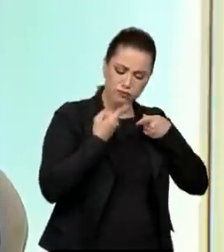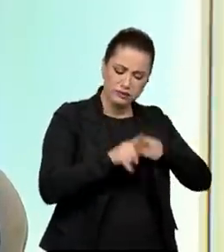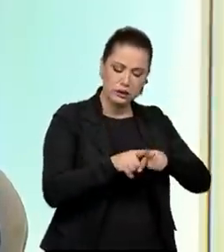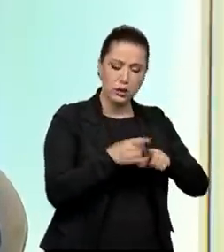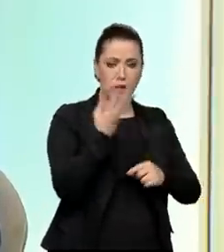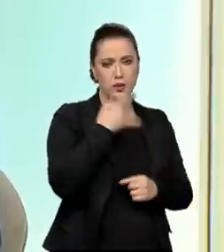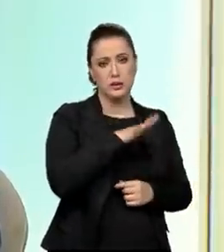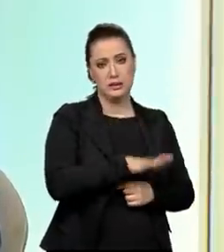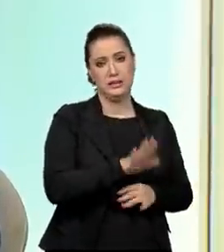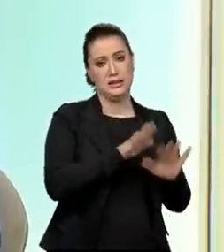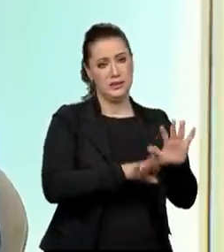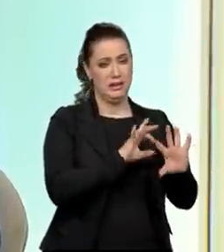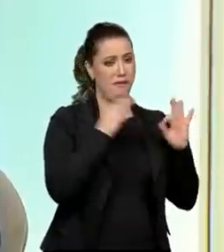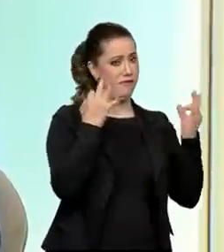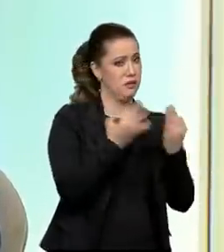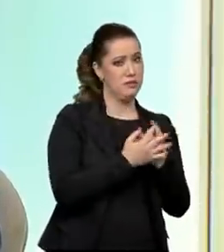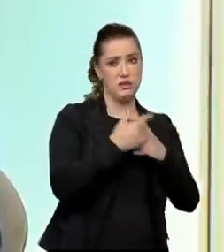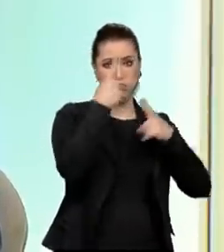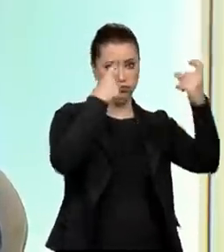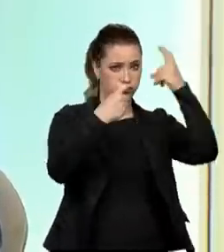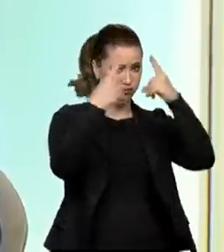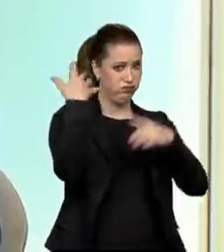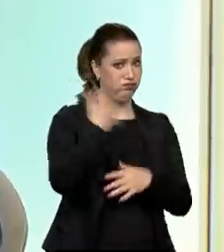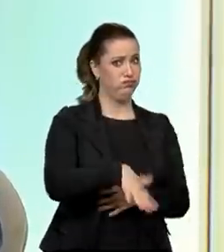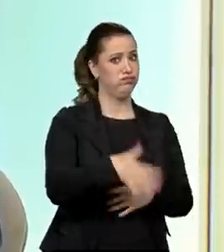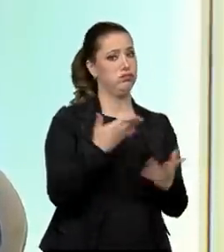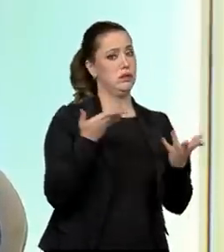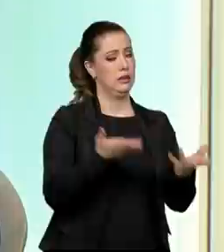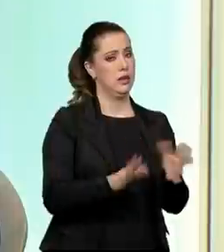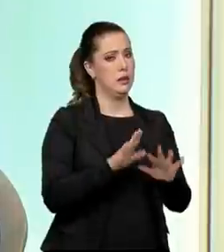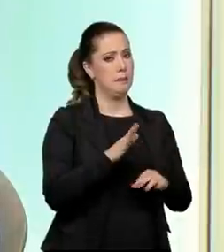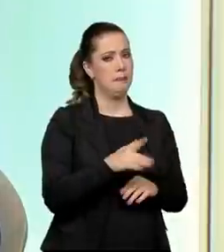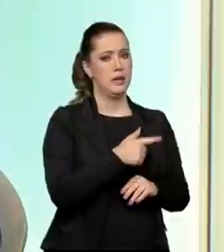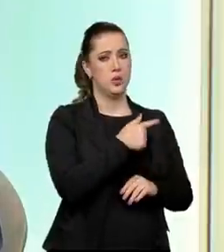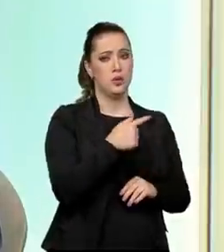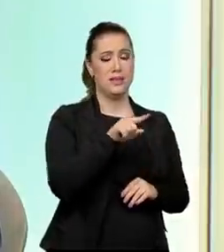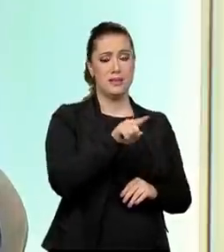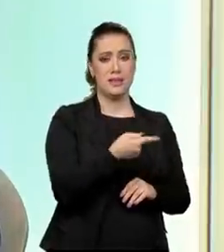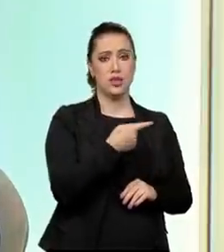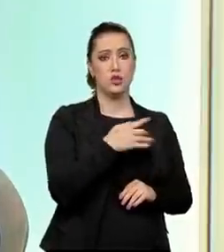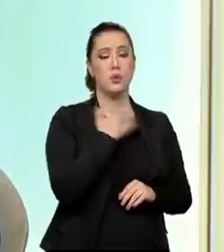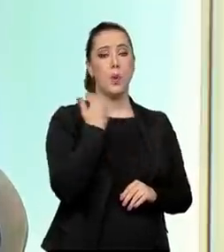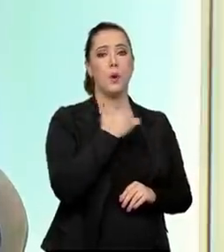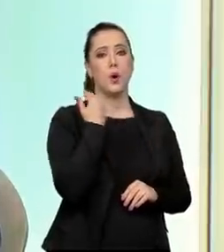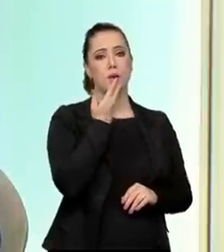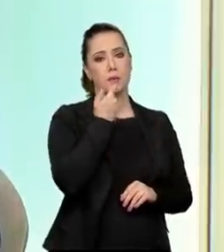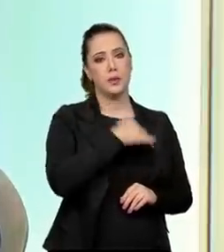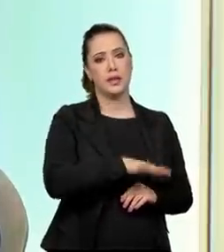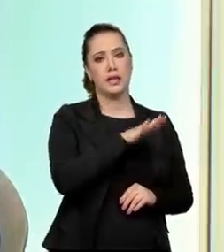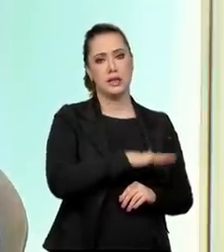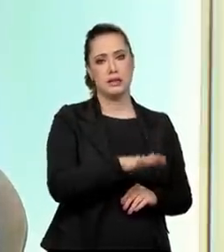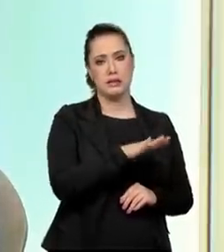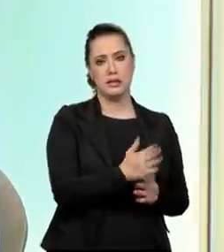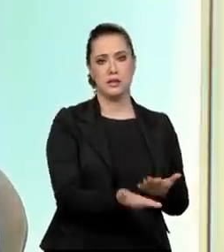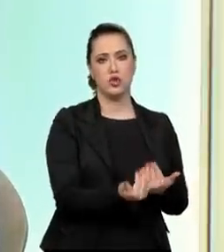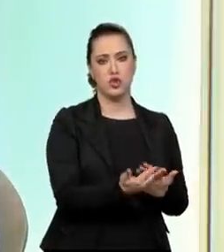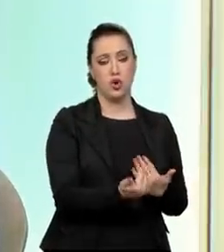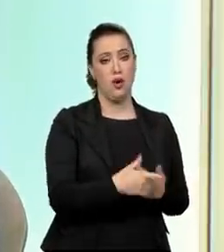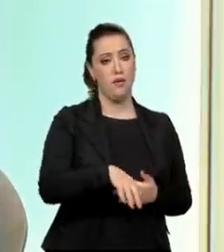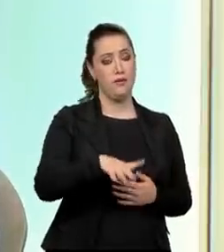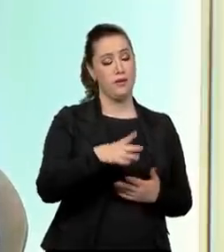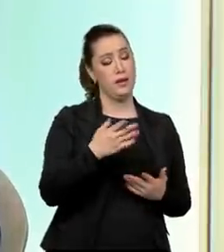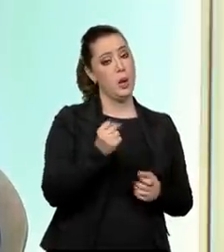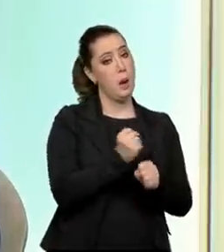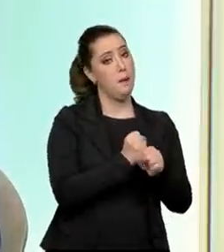muito violentos contra os seus filhos. Nós temos mais ou menos 7 mil óbitos de crianças e adolescentes no Brasil por